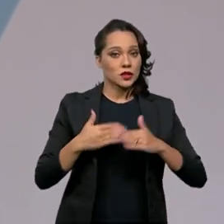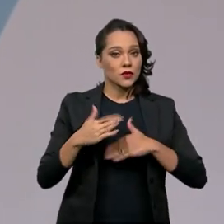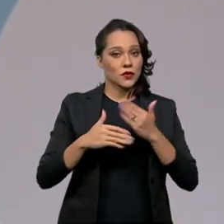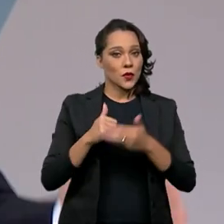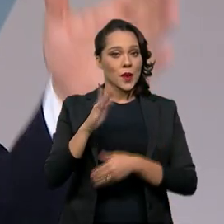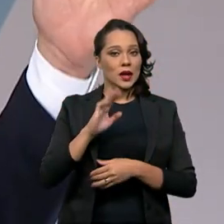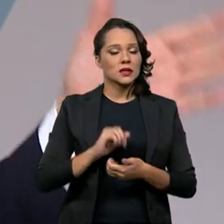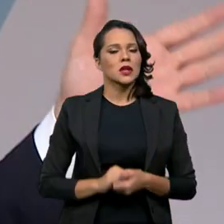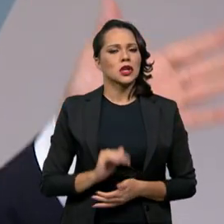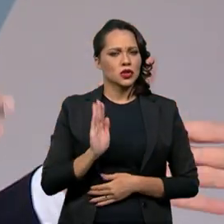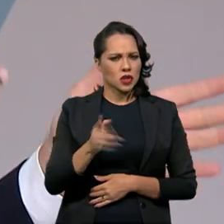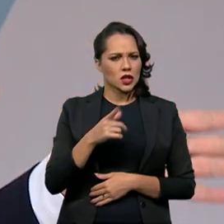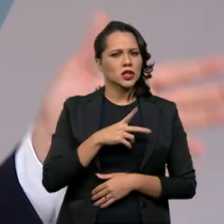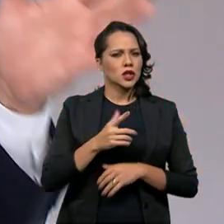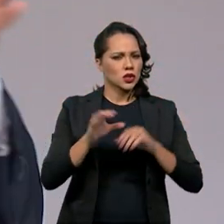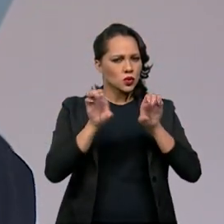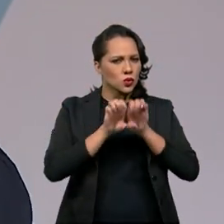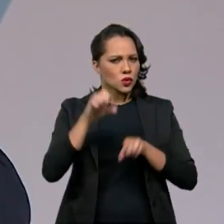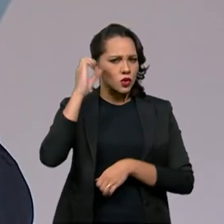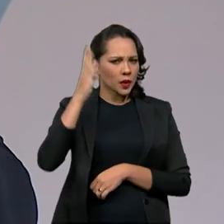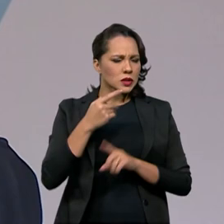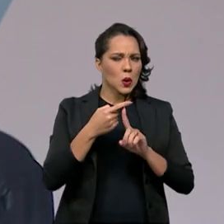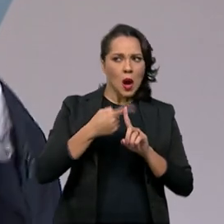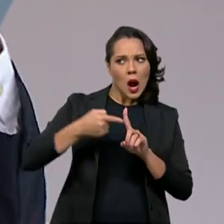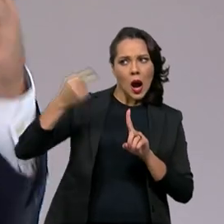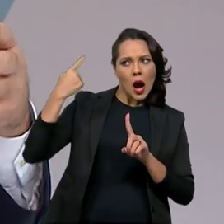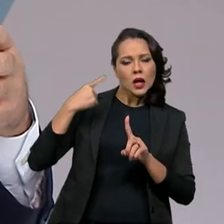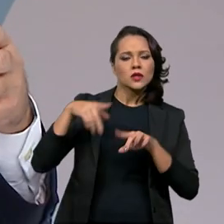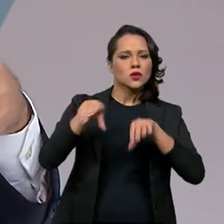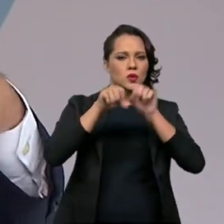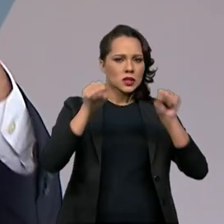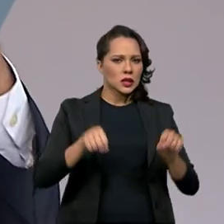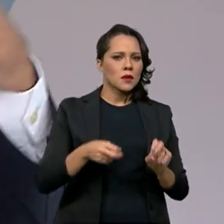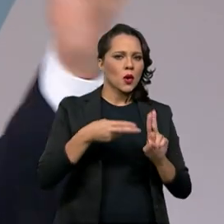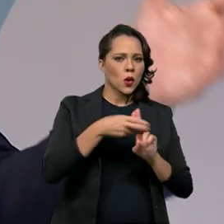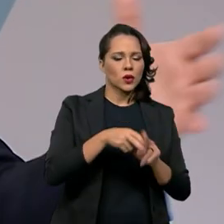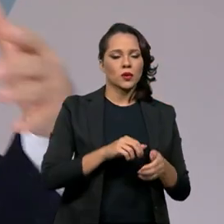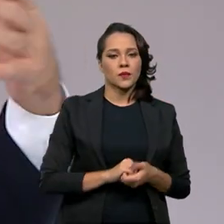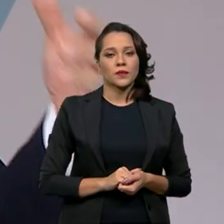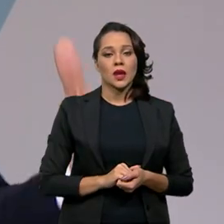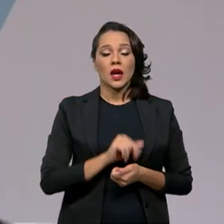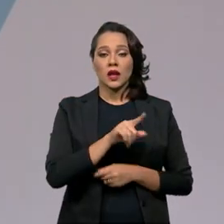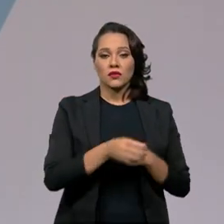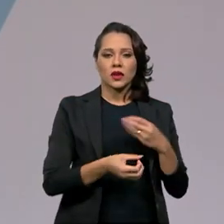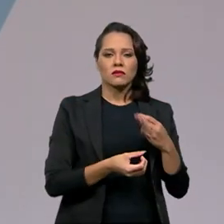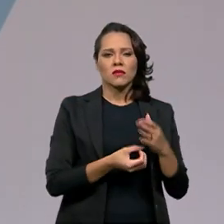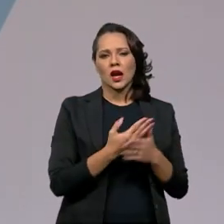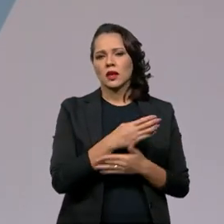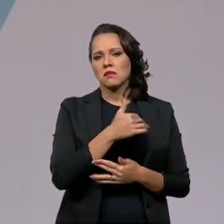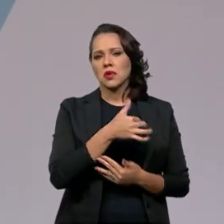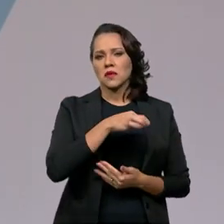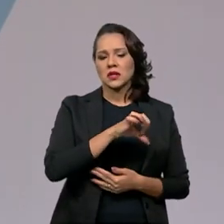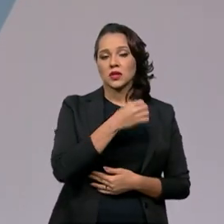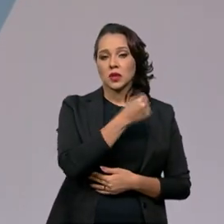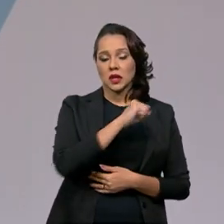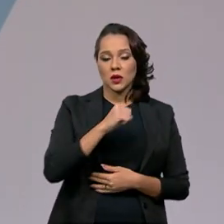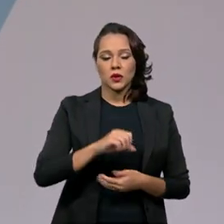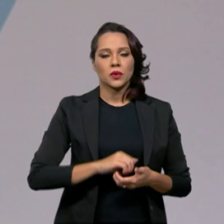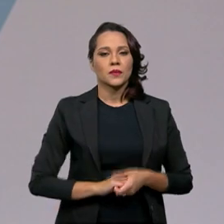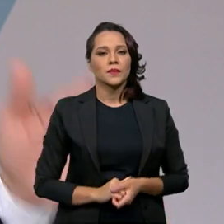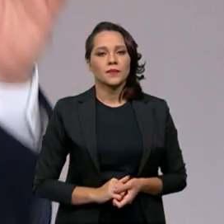bastante. Já existiam estruturas no Brasil antes do Sistema Único ser formado, mas ele foi formado ali em 1988.